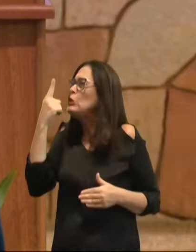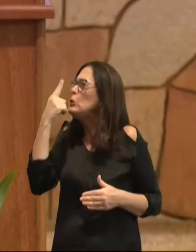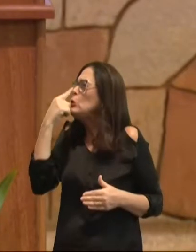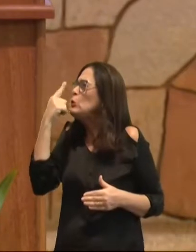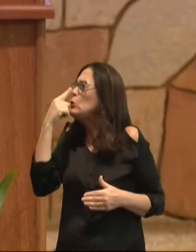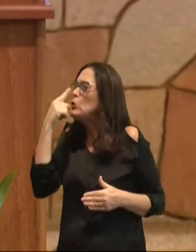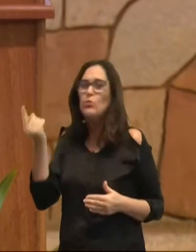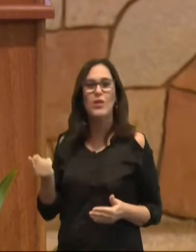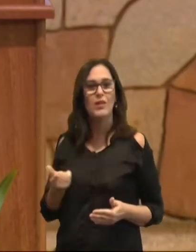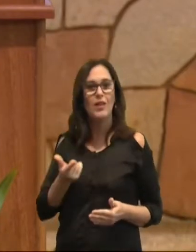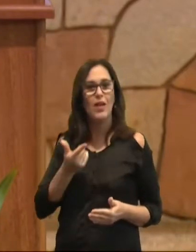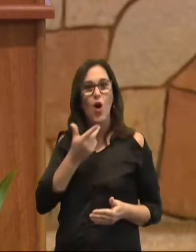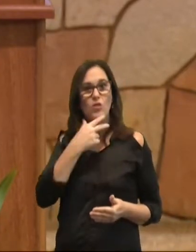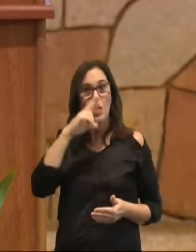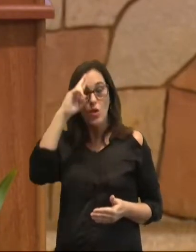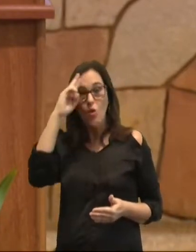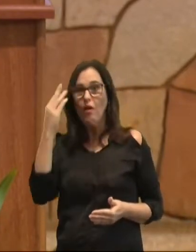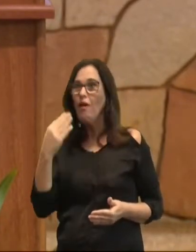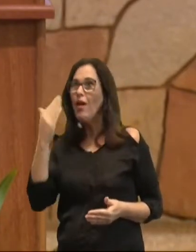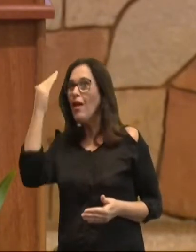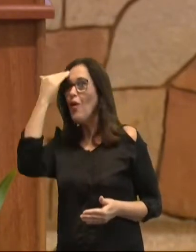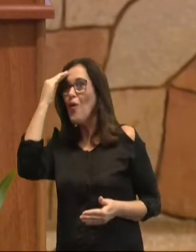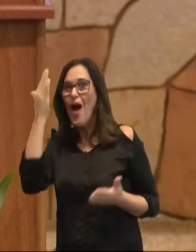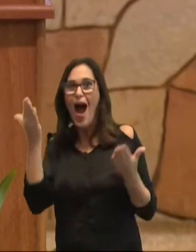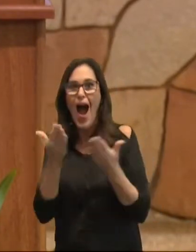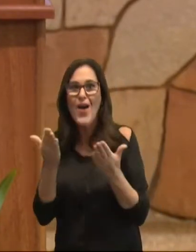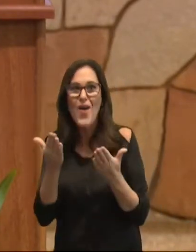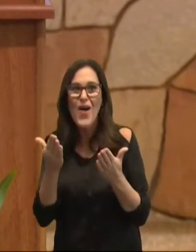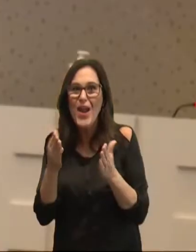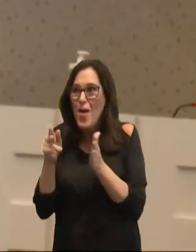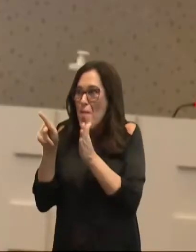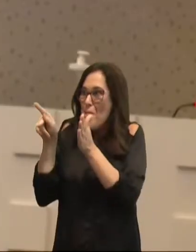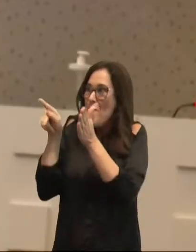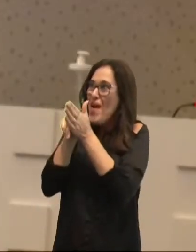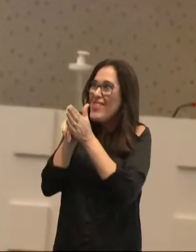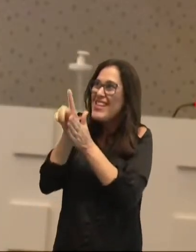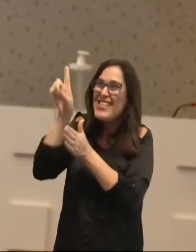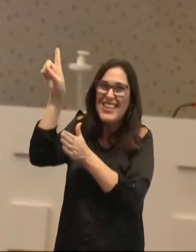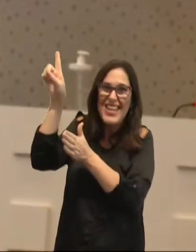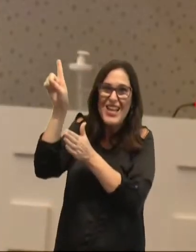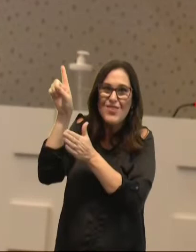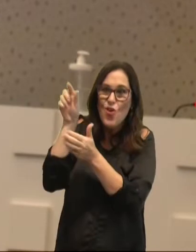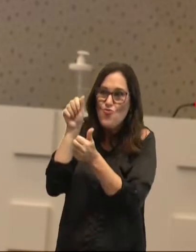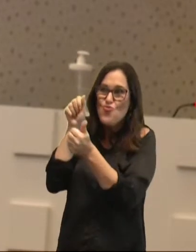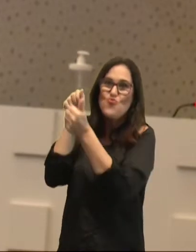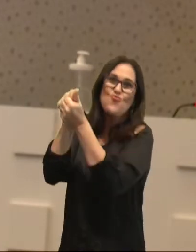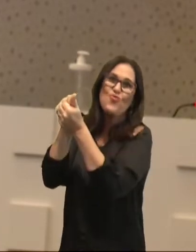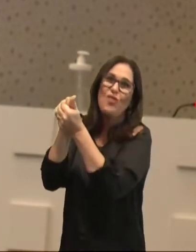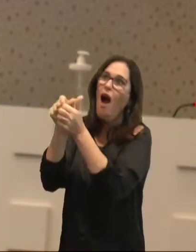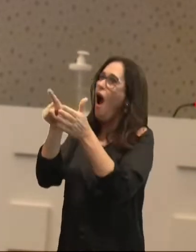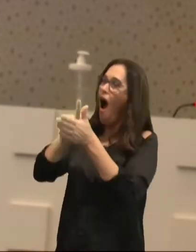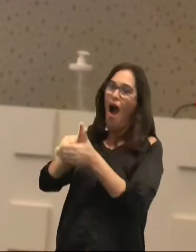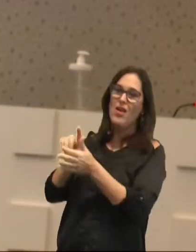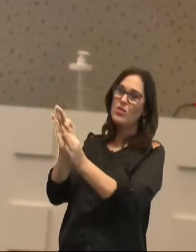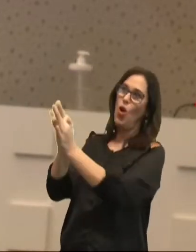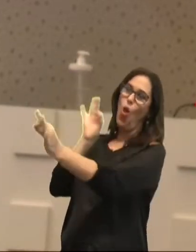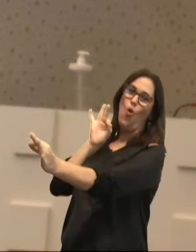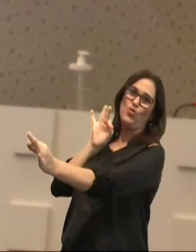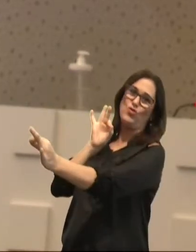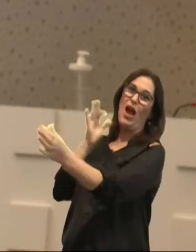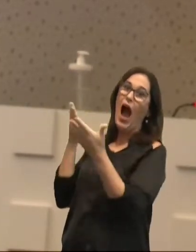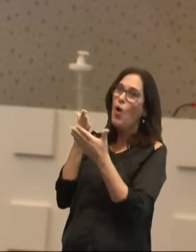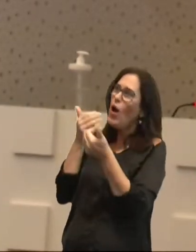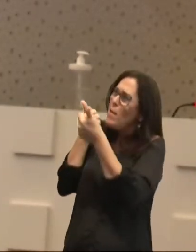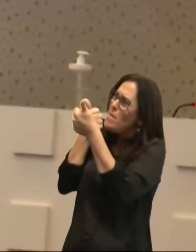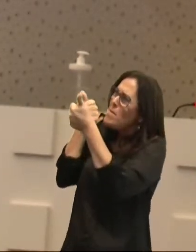O Senhor queria que eles compreendessem que agora eles eram próximos de Deus, como jamais foram. E nós temos que entender